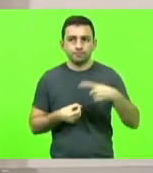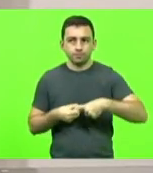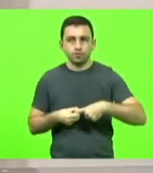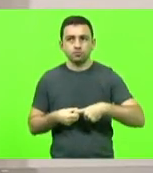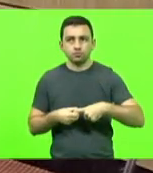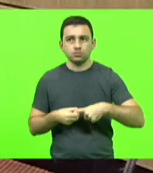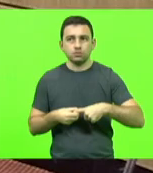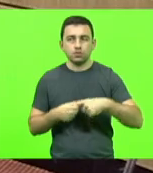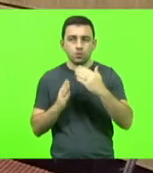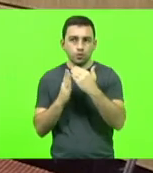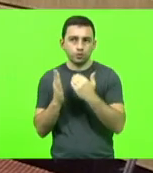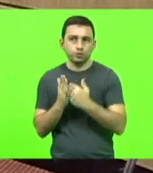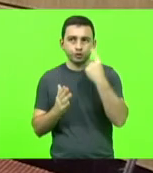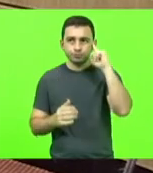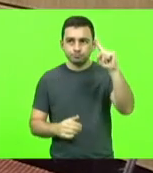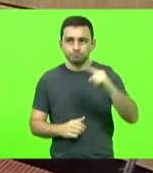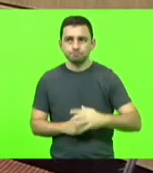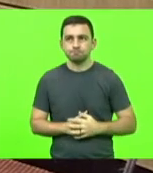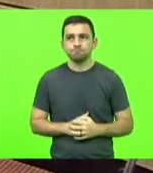ordem do dia